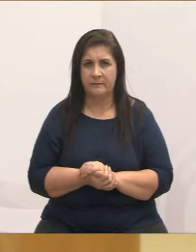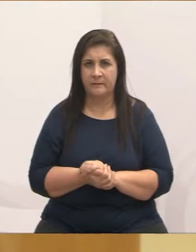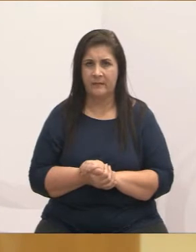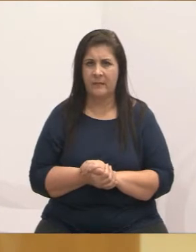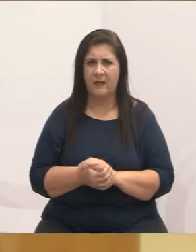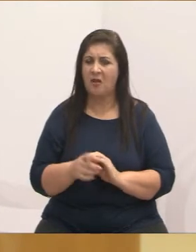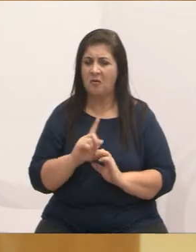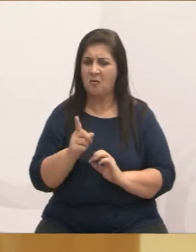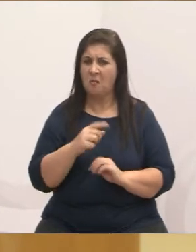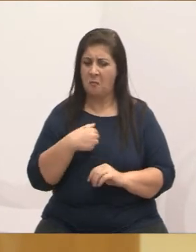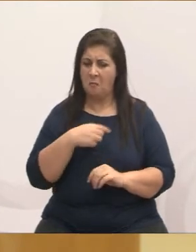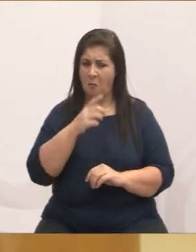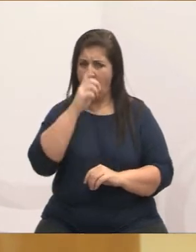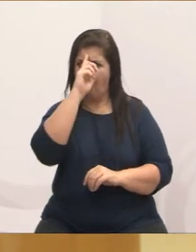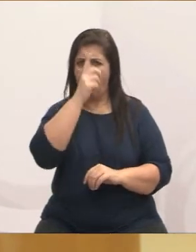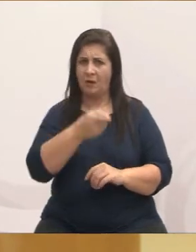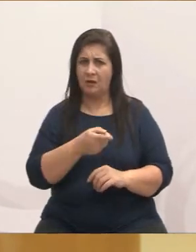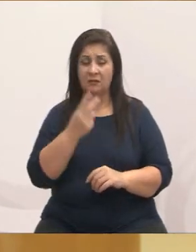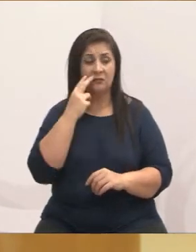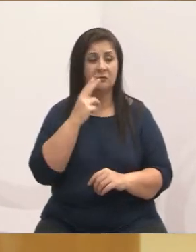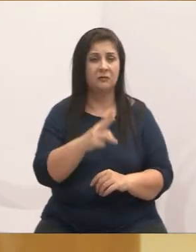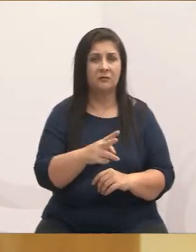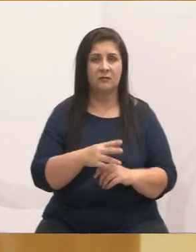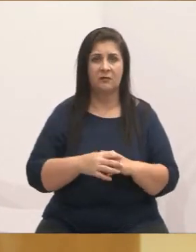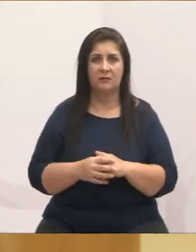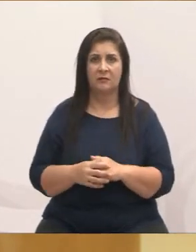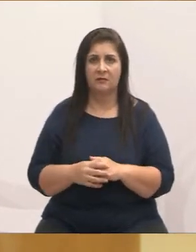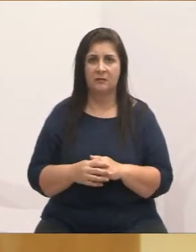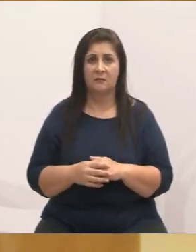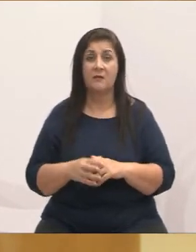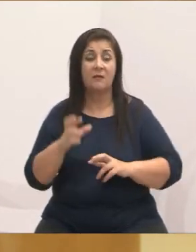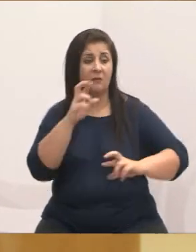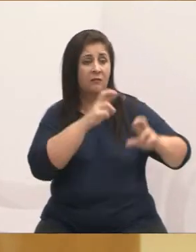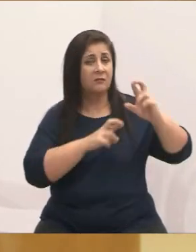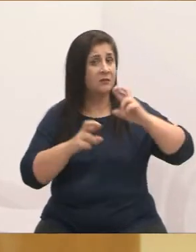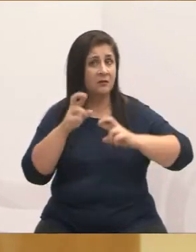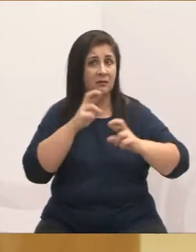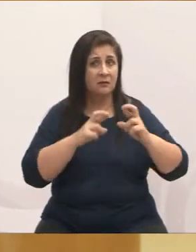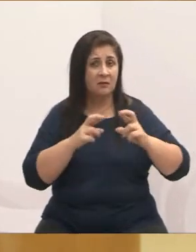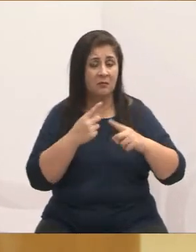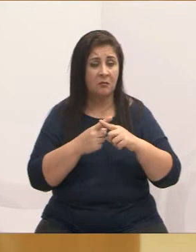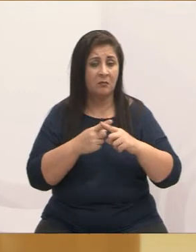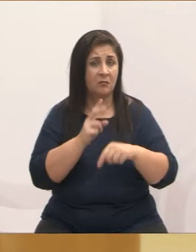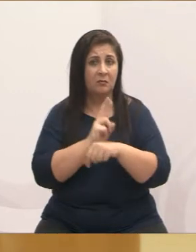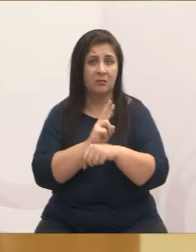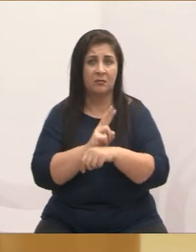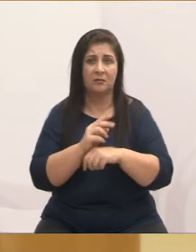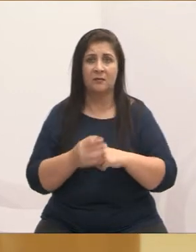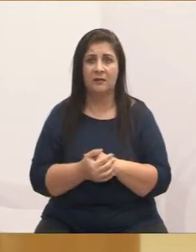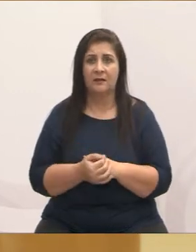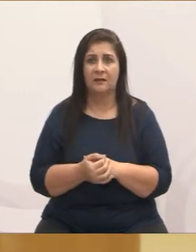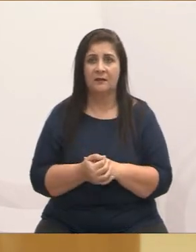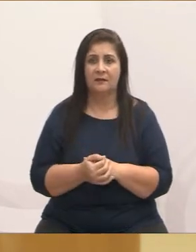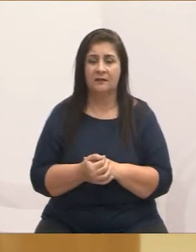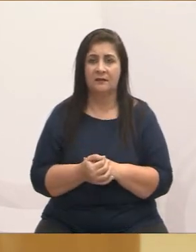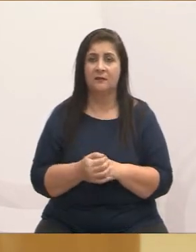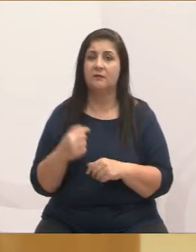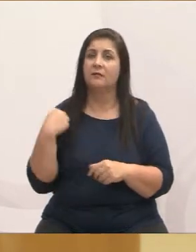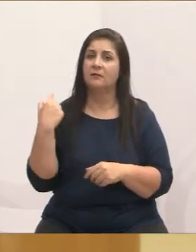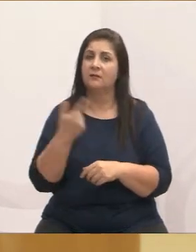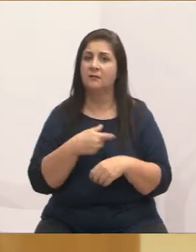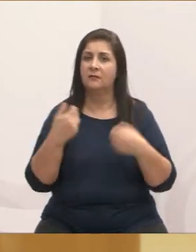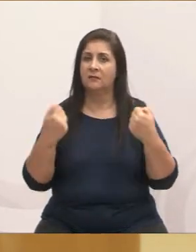averiguar denúncias de maus tratos. Quando eu vou ver, eu vou ver como agente fiscalizador e protetora que sou. Mas nós precisamos